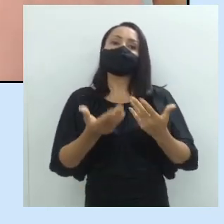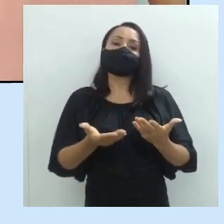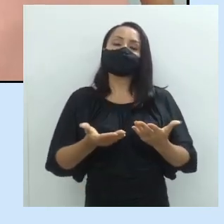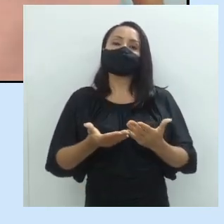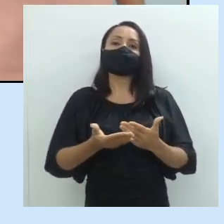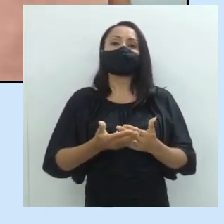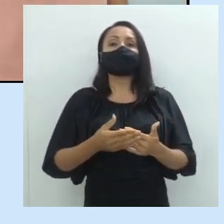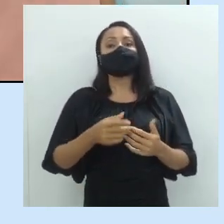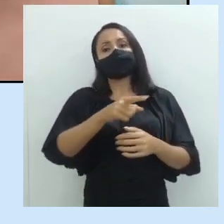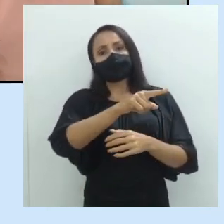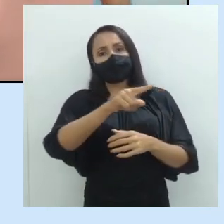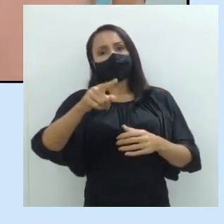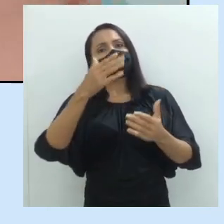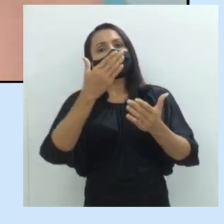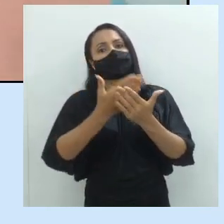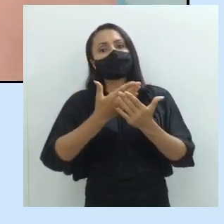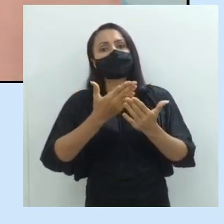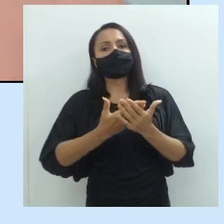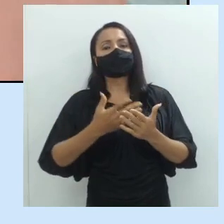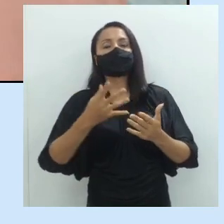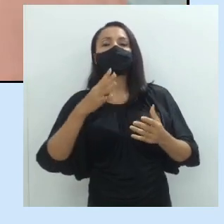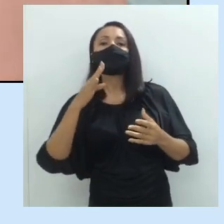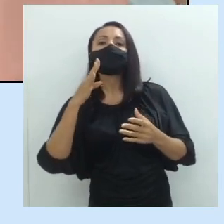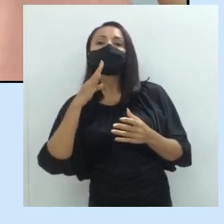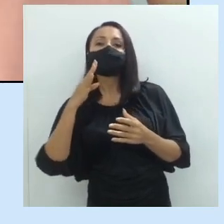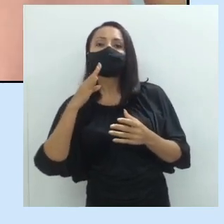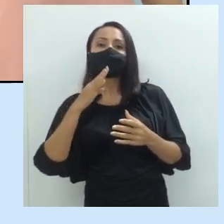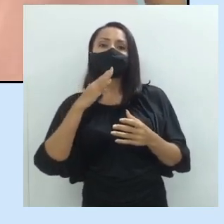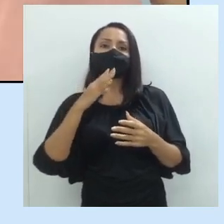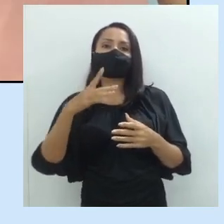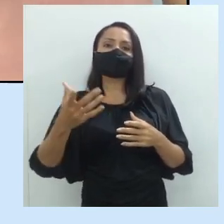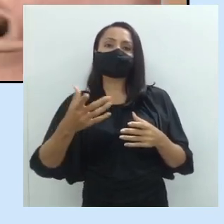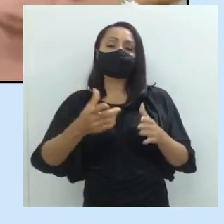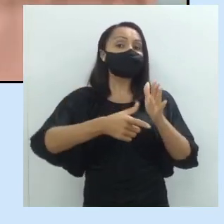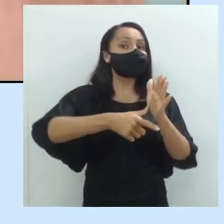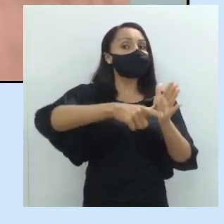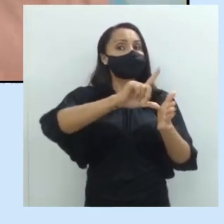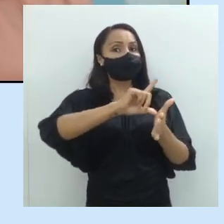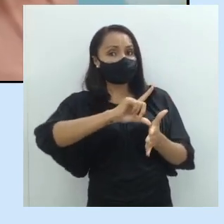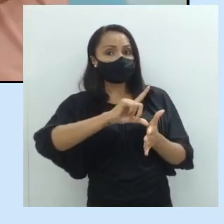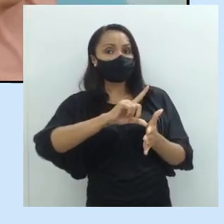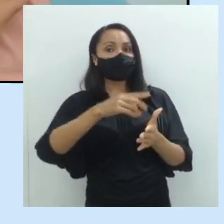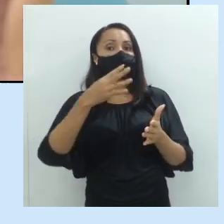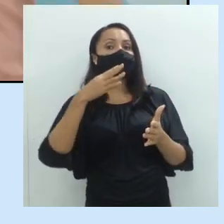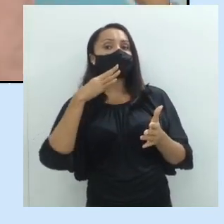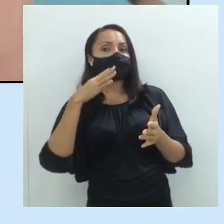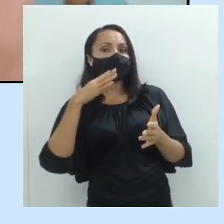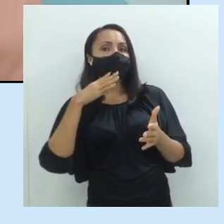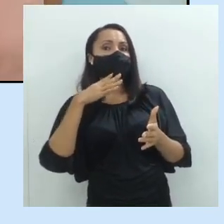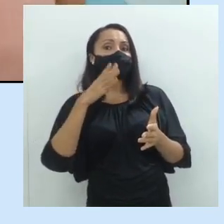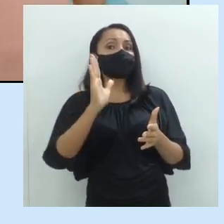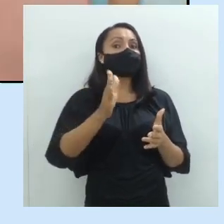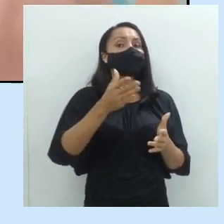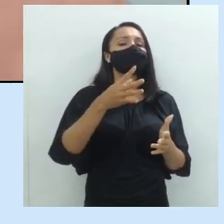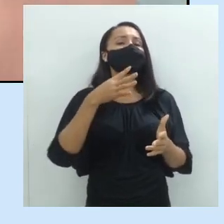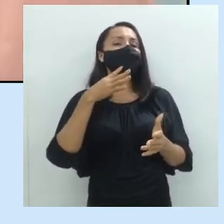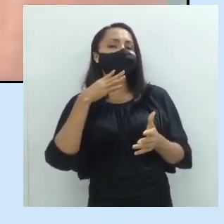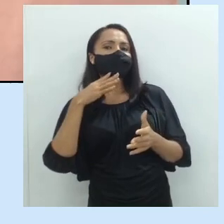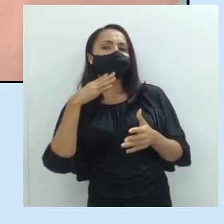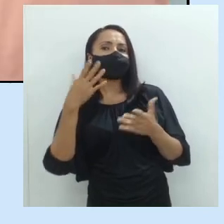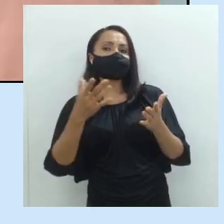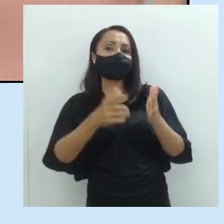que você estude o que? Conheça o conhecimento prévio, aquilo que você já traz antes do texto,